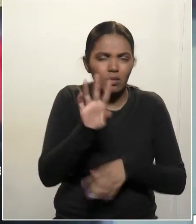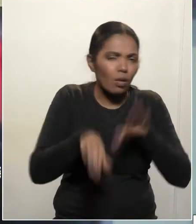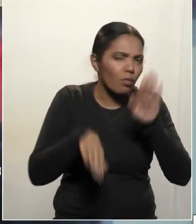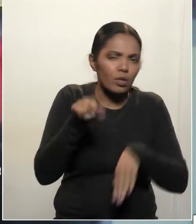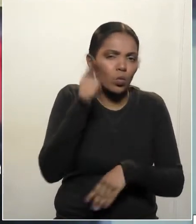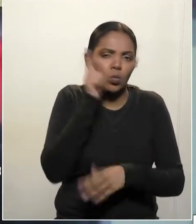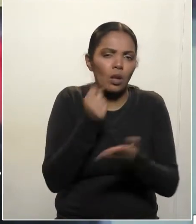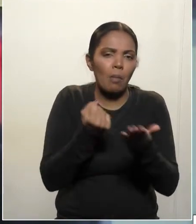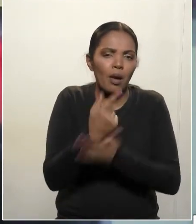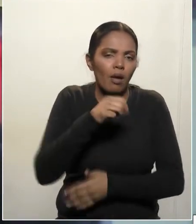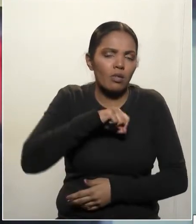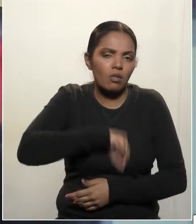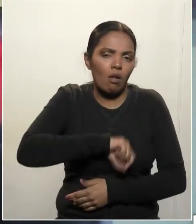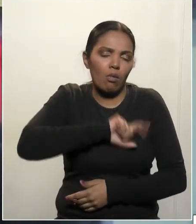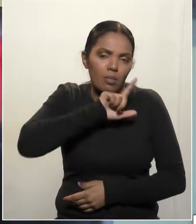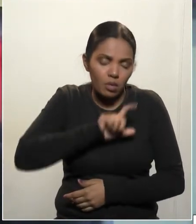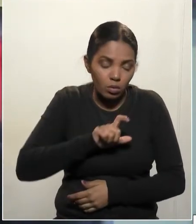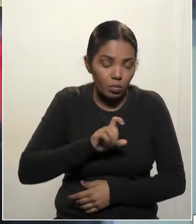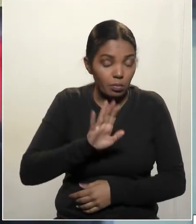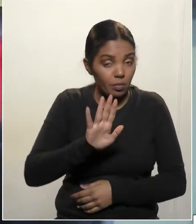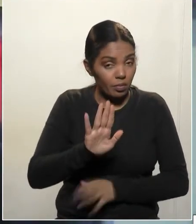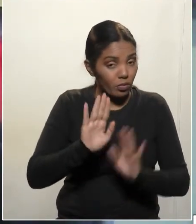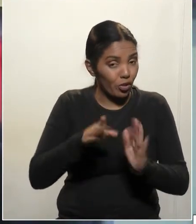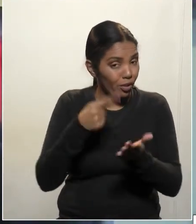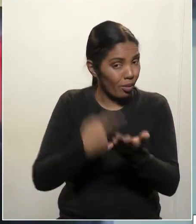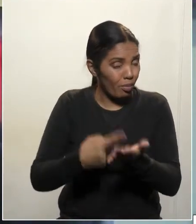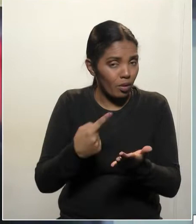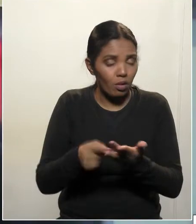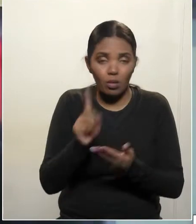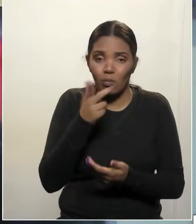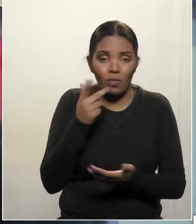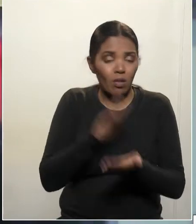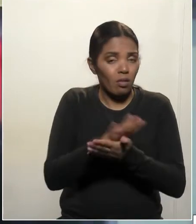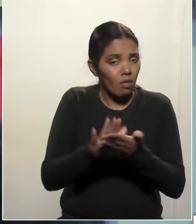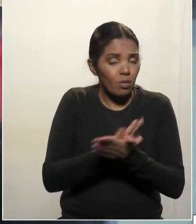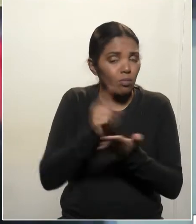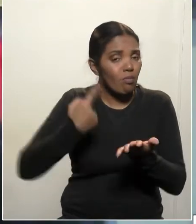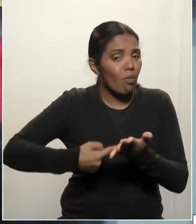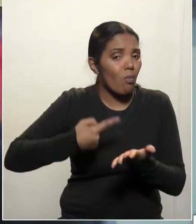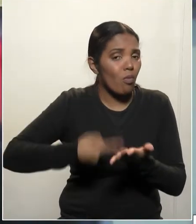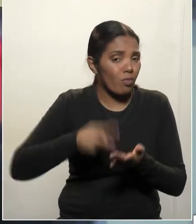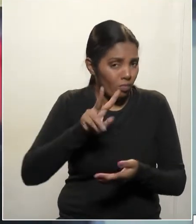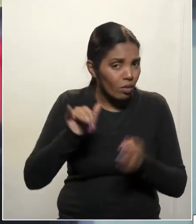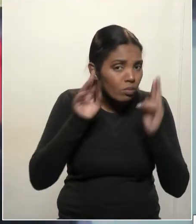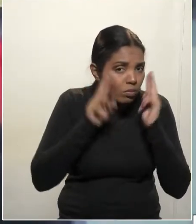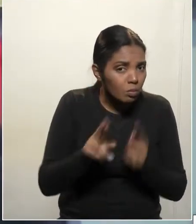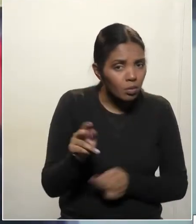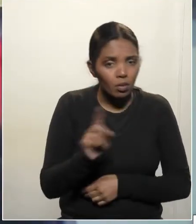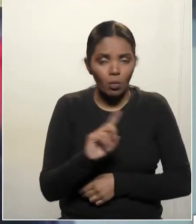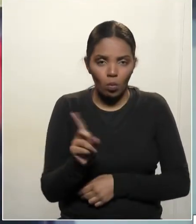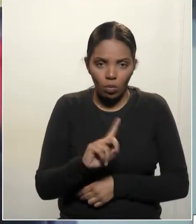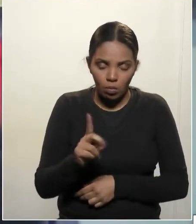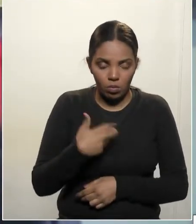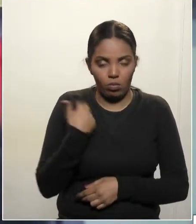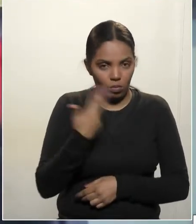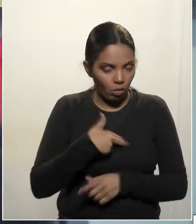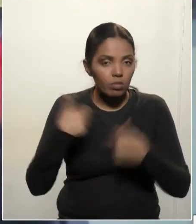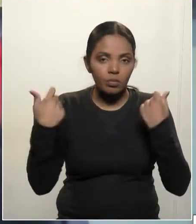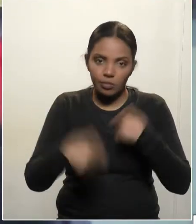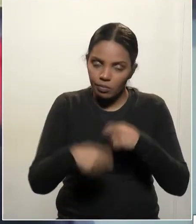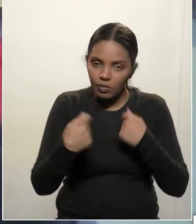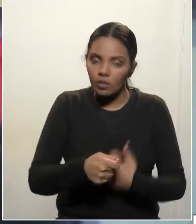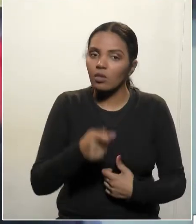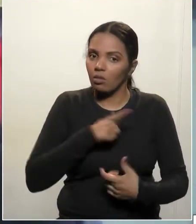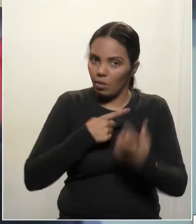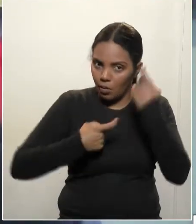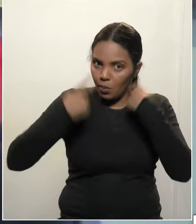Mas ainda, no projeto, não fala que esses acordos serão respeitados. Então, há essas preocupações que eu acho que devem ser levadas em conta, porque